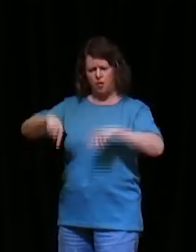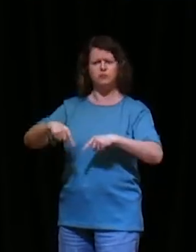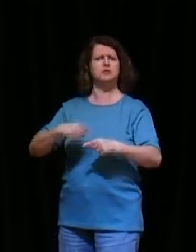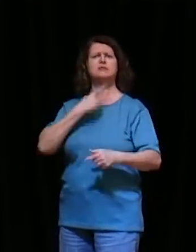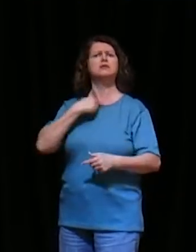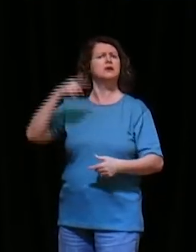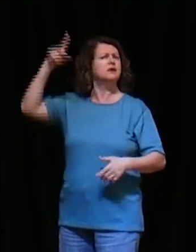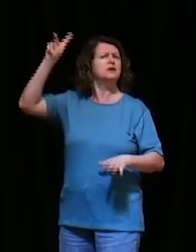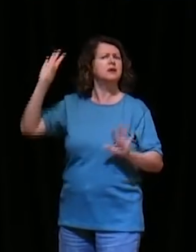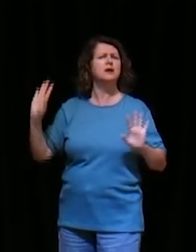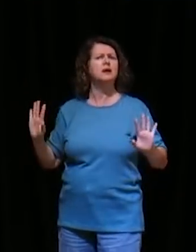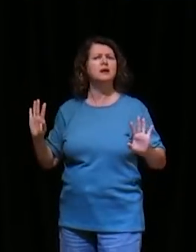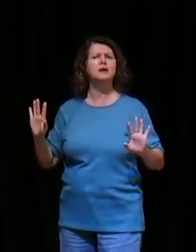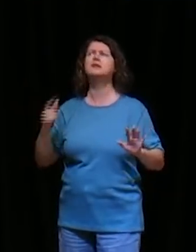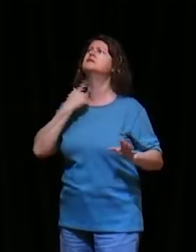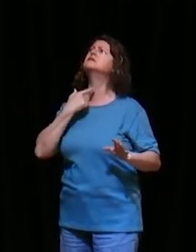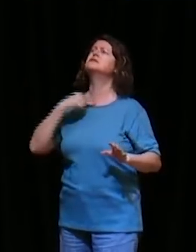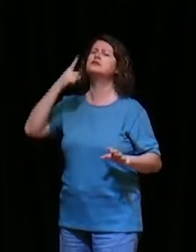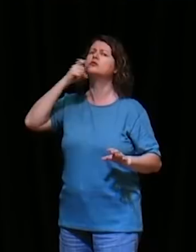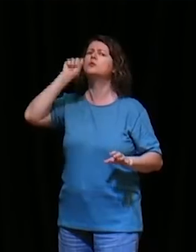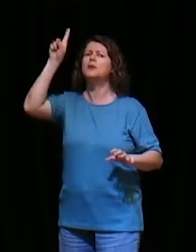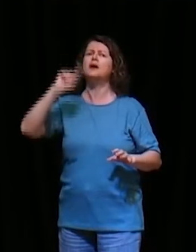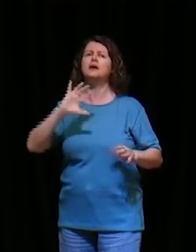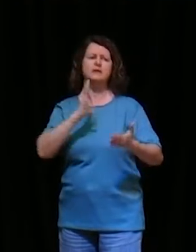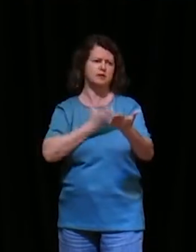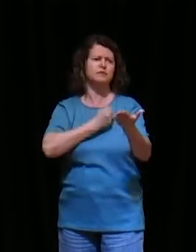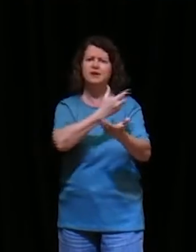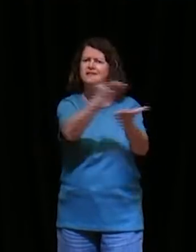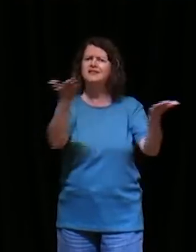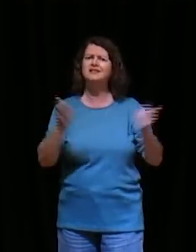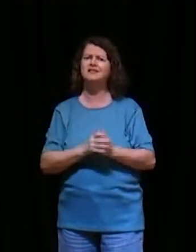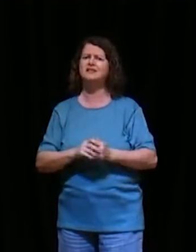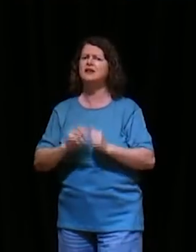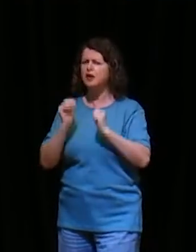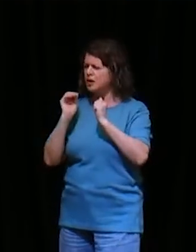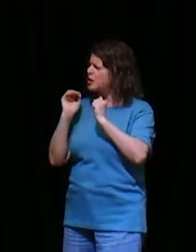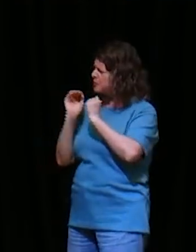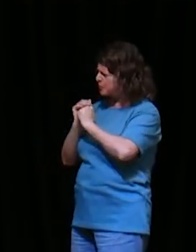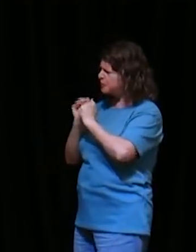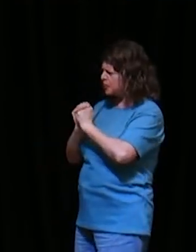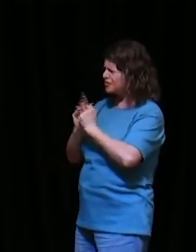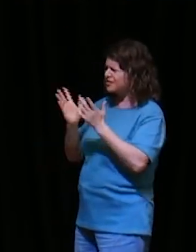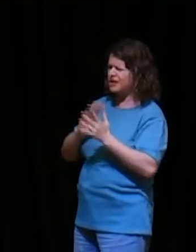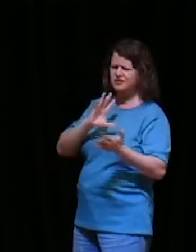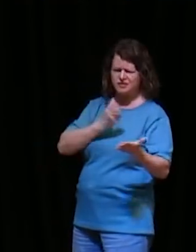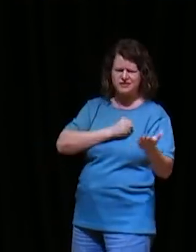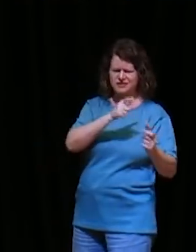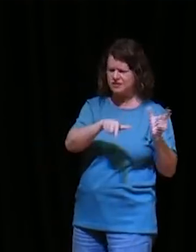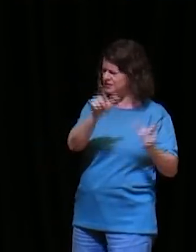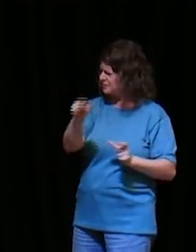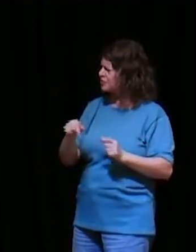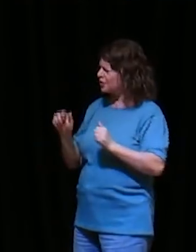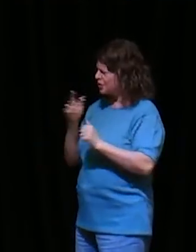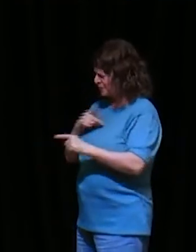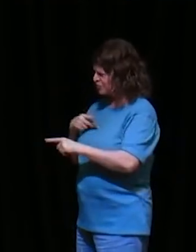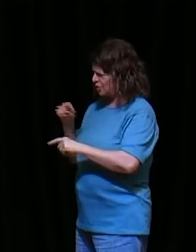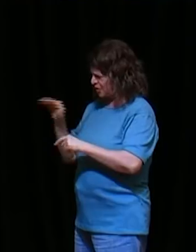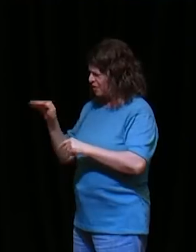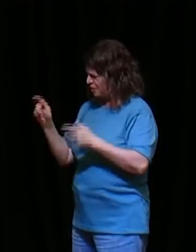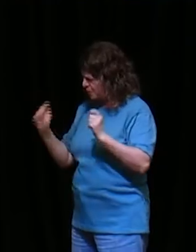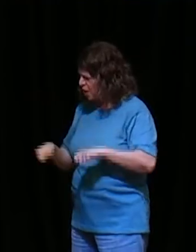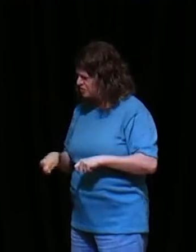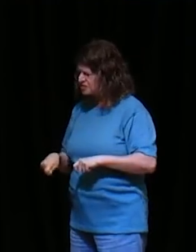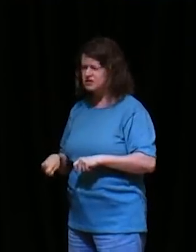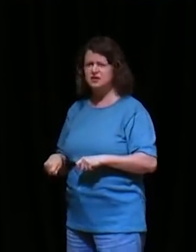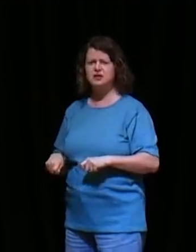vivam, pastor, eu posso orar, pela conversão das pessoas? Pode, pastor, eu posso orar, para que as minhas contas, sejam